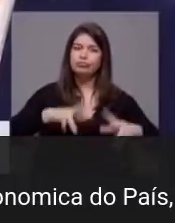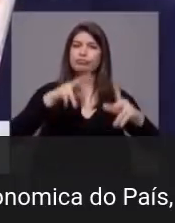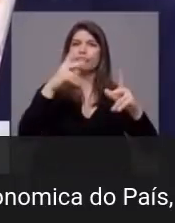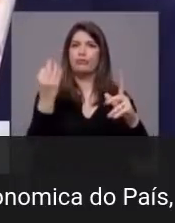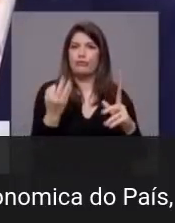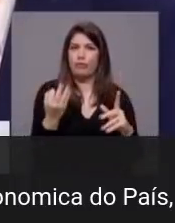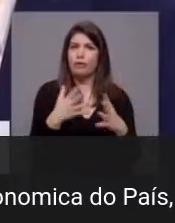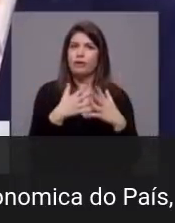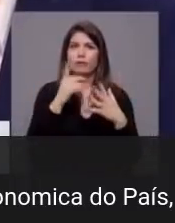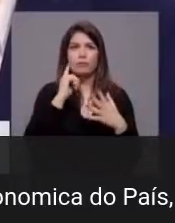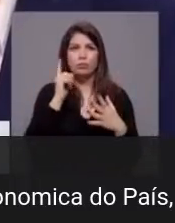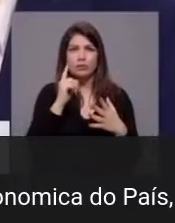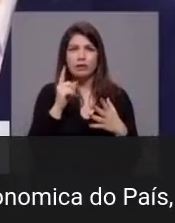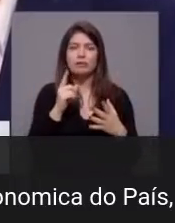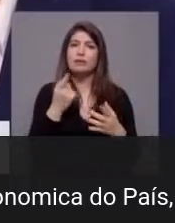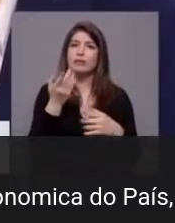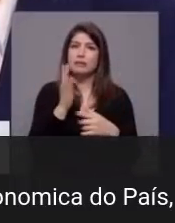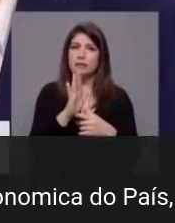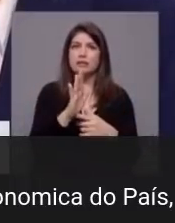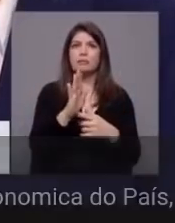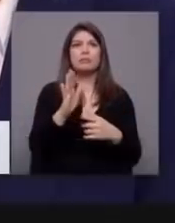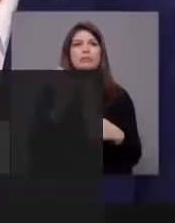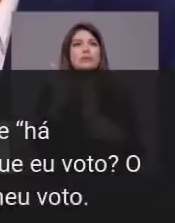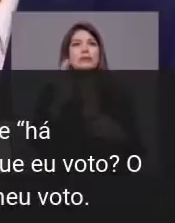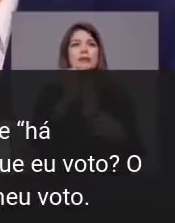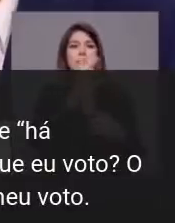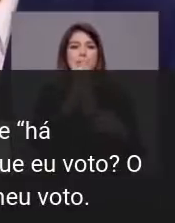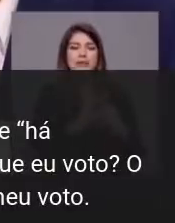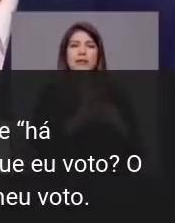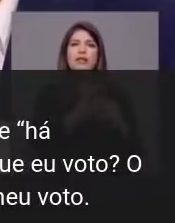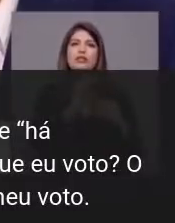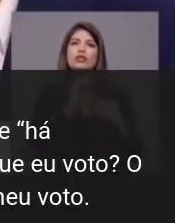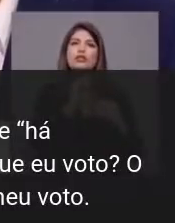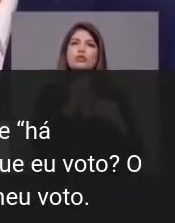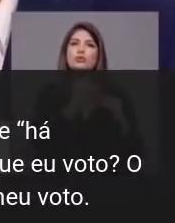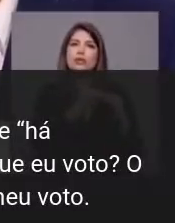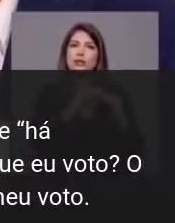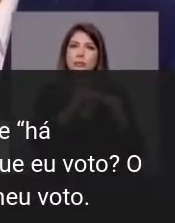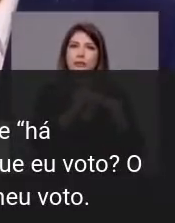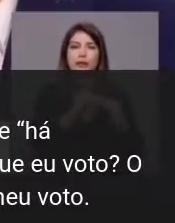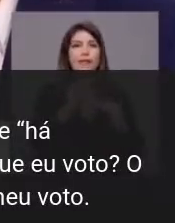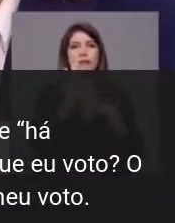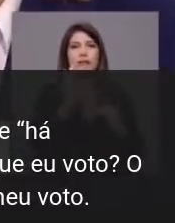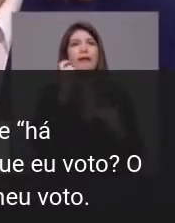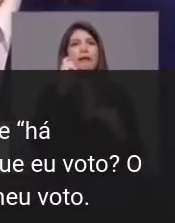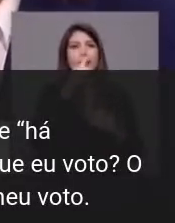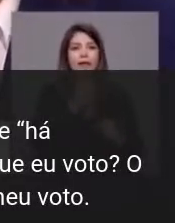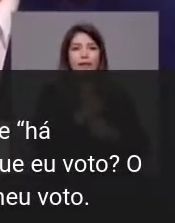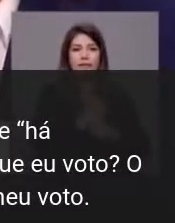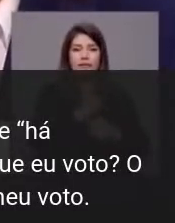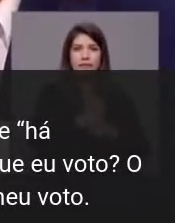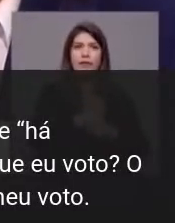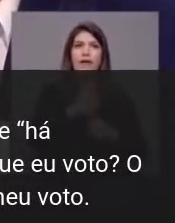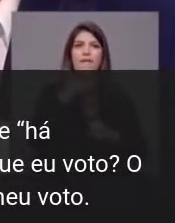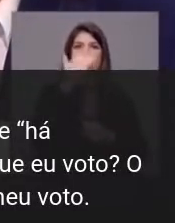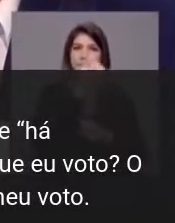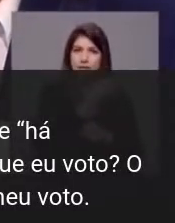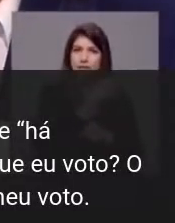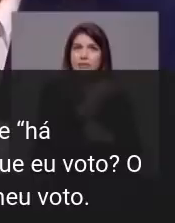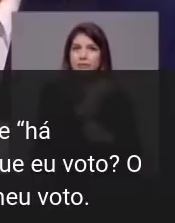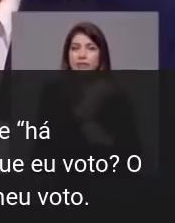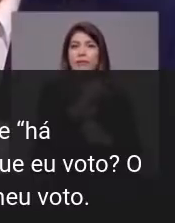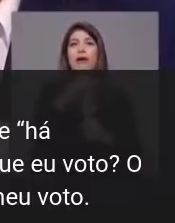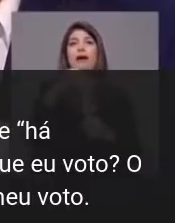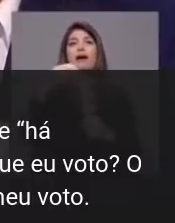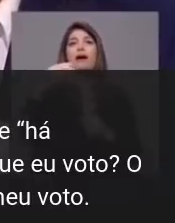permitindo que não haja o fator de sustentabilidade para todos aqueles que começaram a trabalhar com 20 anos e têm 40 anos ou 60, para aqueles de